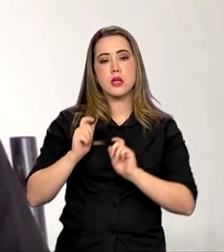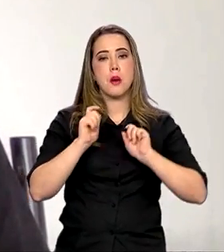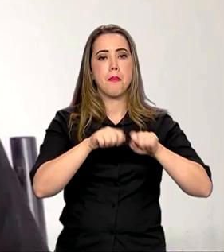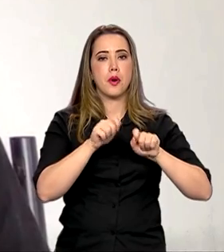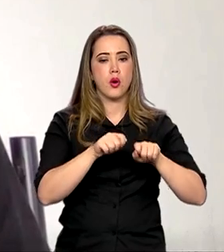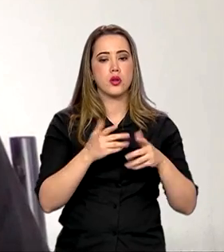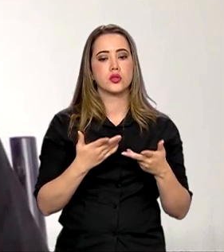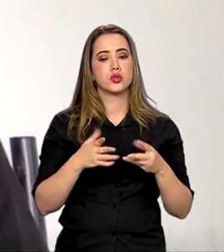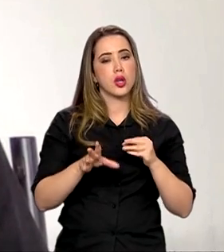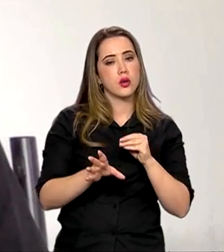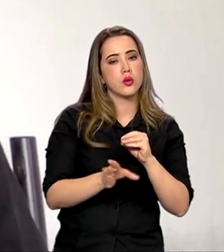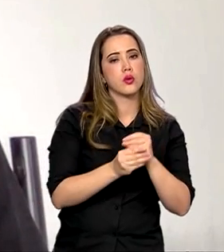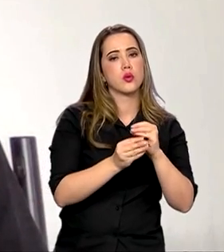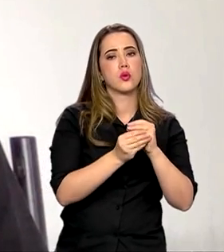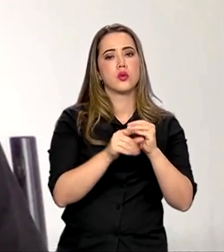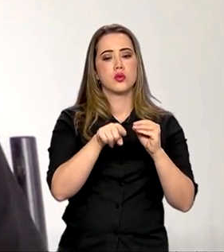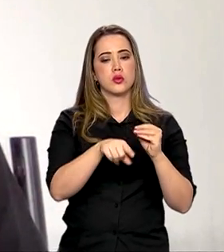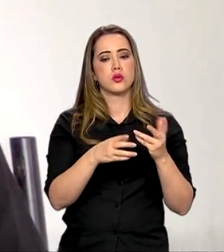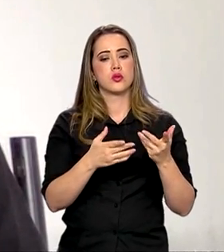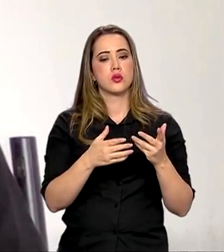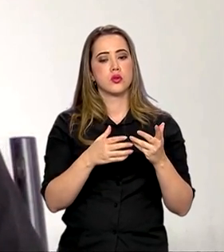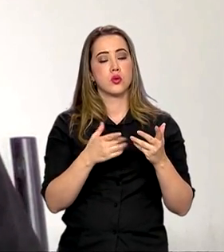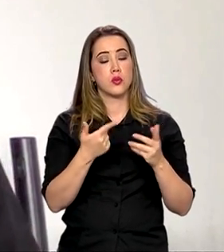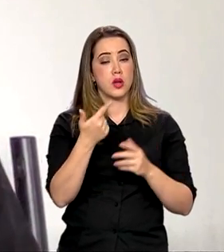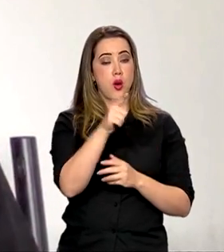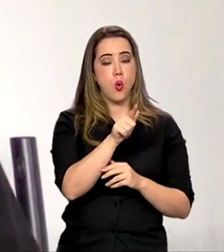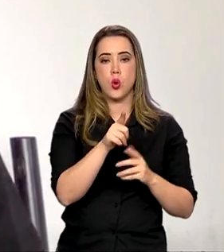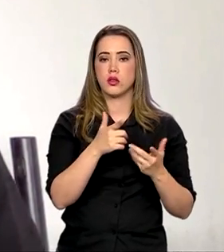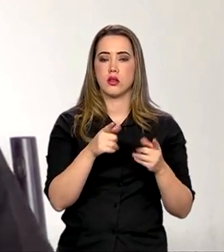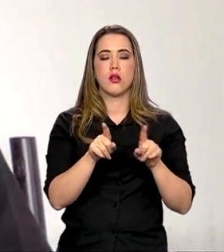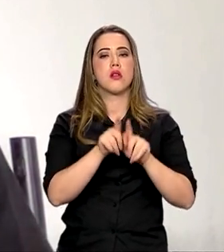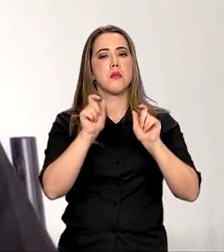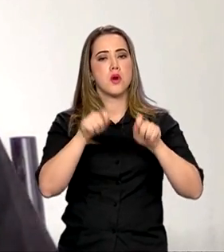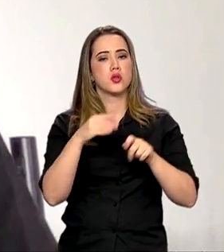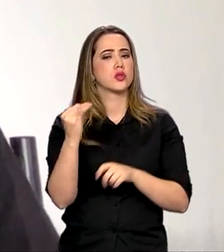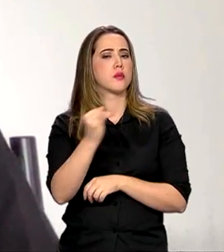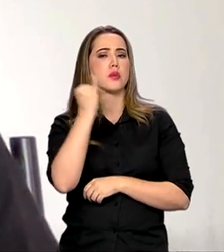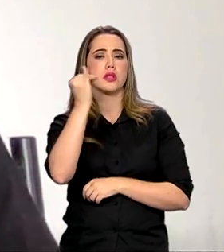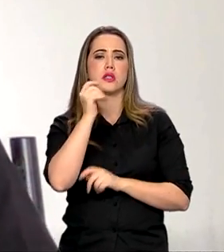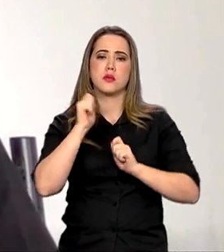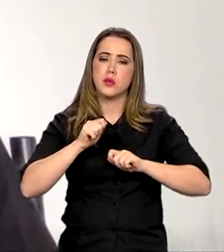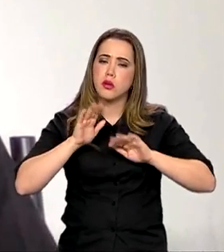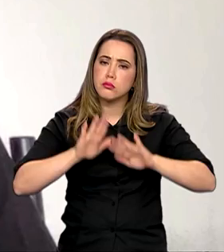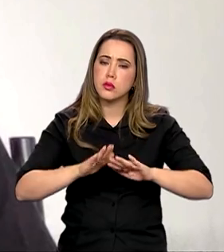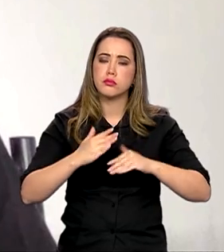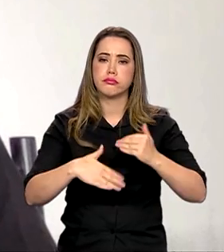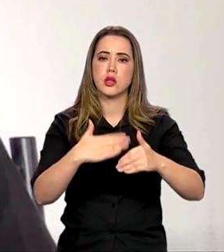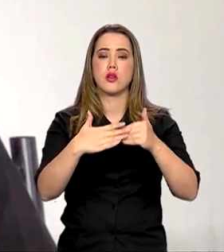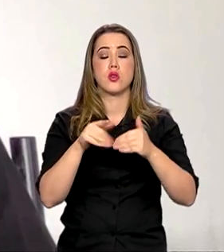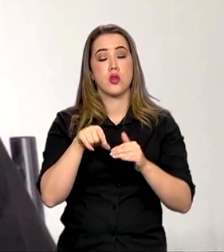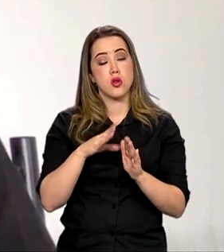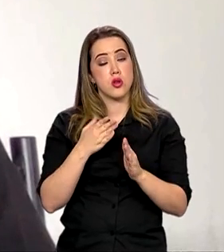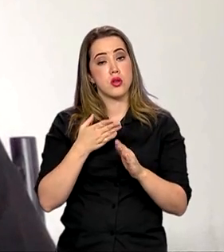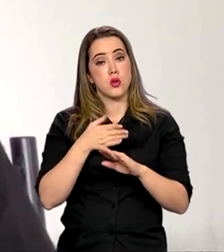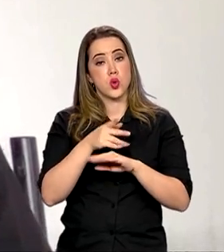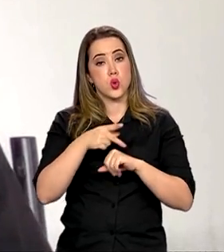instituição consegue. Então, isso é muito importante porque garante a permanência do pós-graduando na universidade.